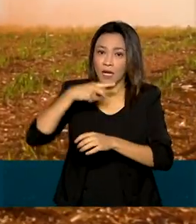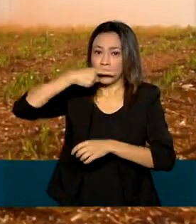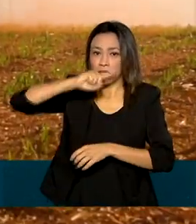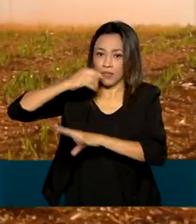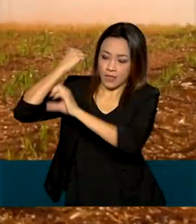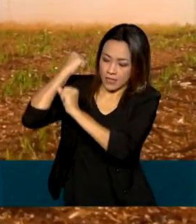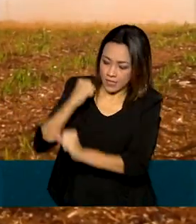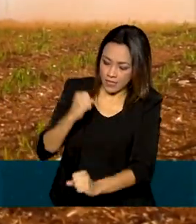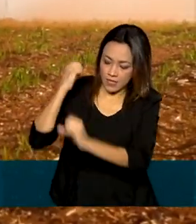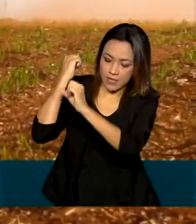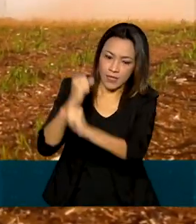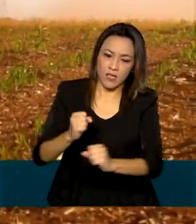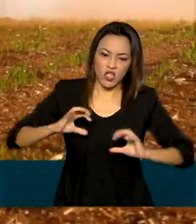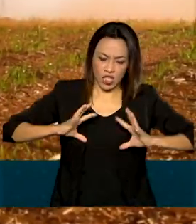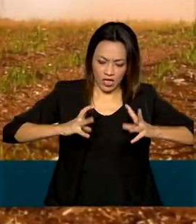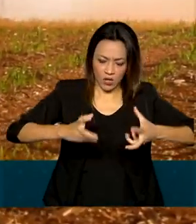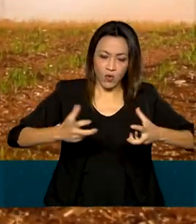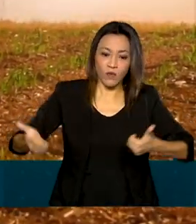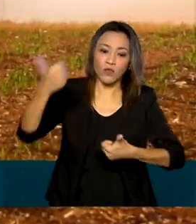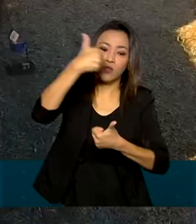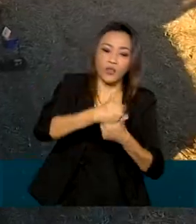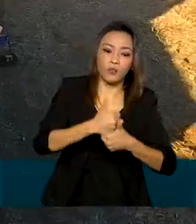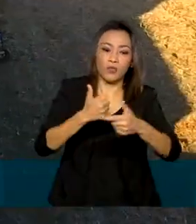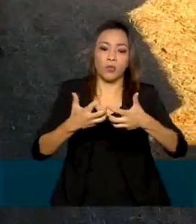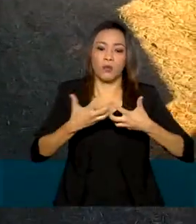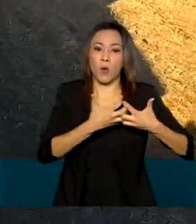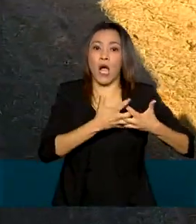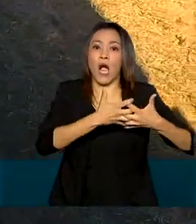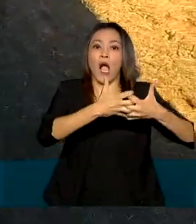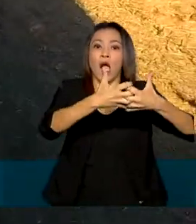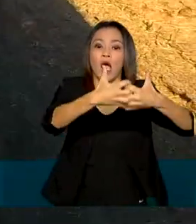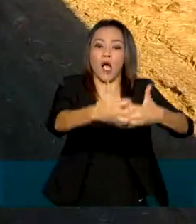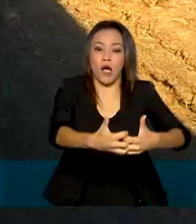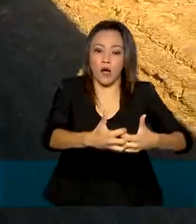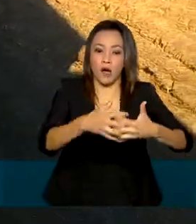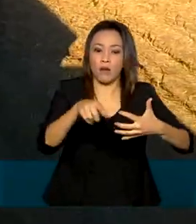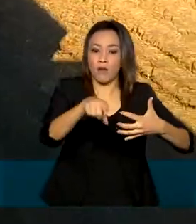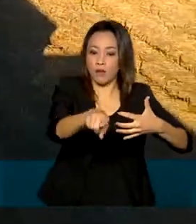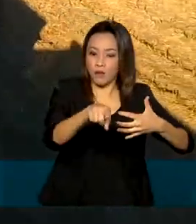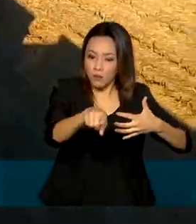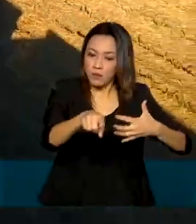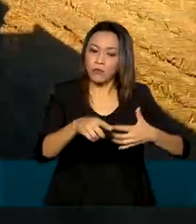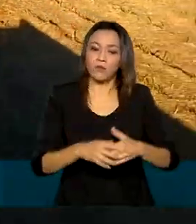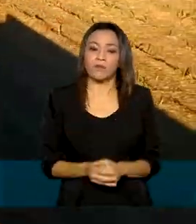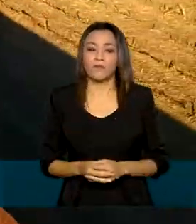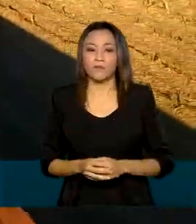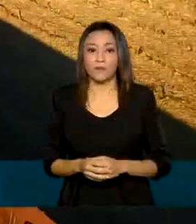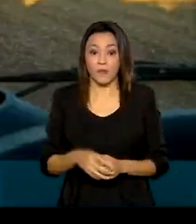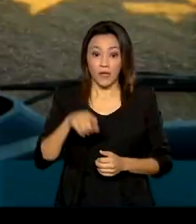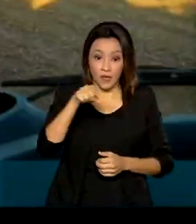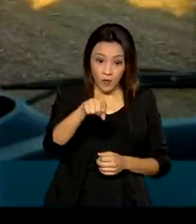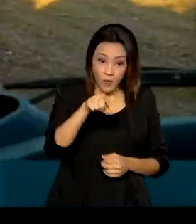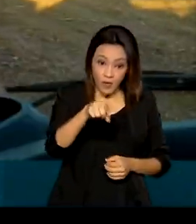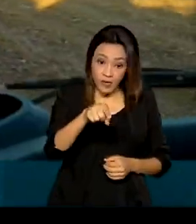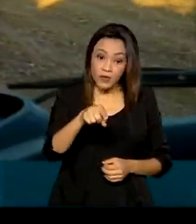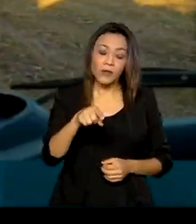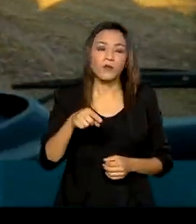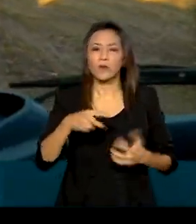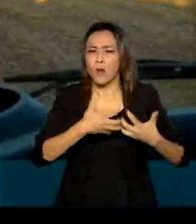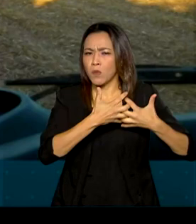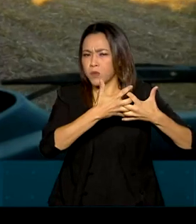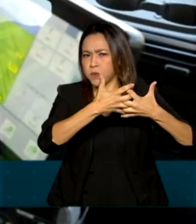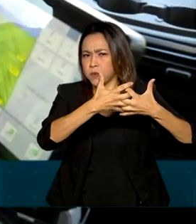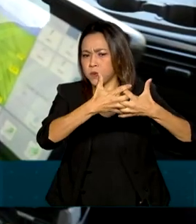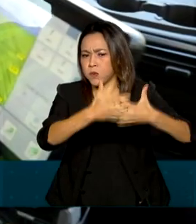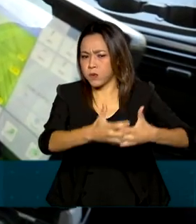tratores foram substituídos pelo caminhão, que trabalha no modo autônomo, junto com a colhedora de cana-de-açúcar. Com essa operação, em uma